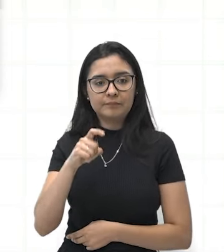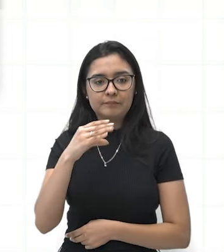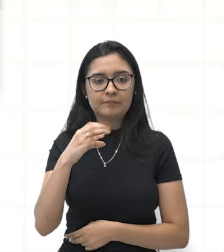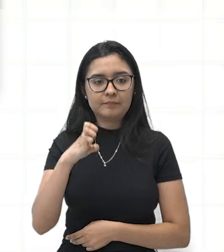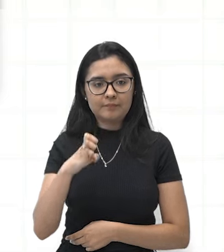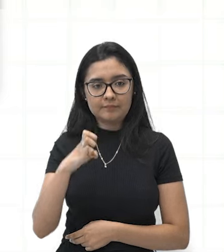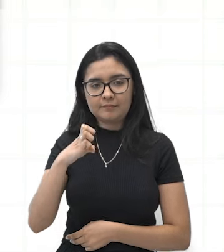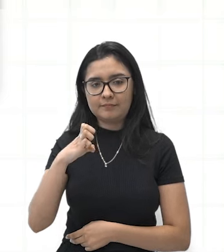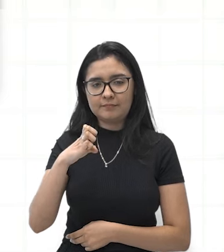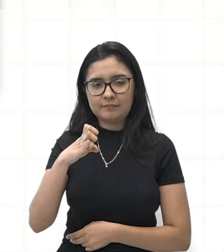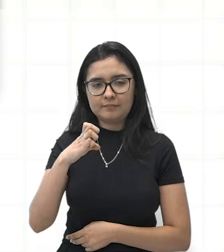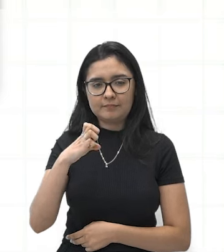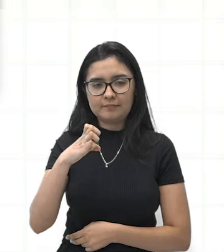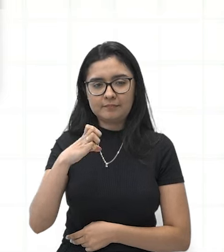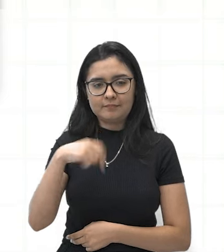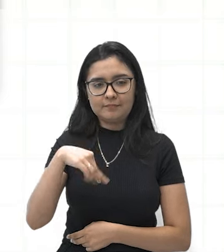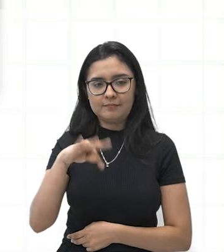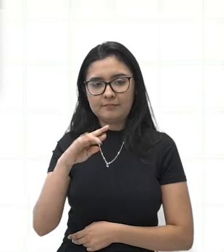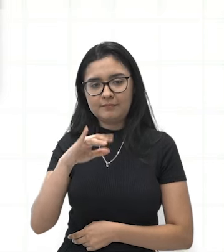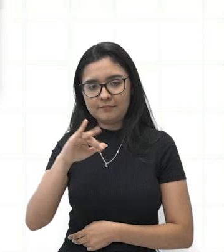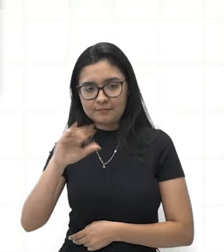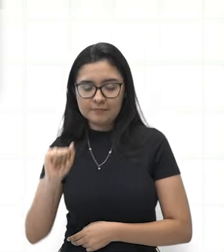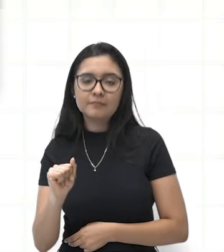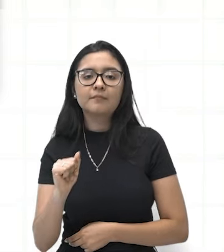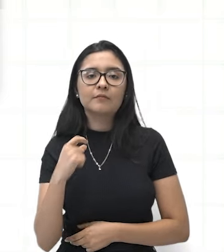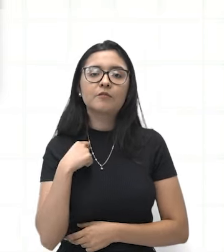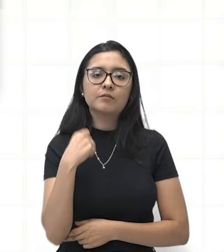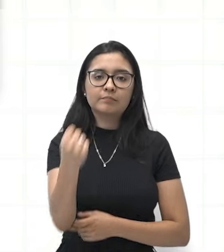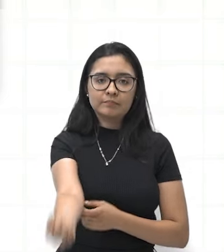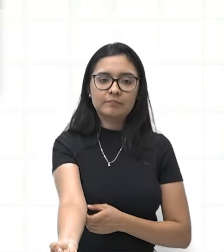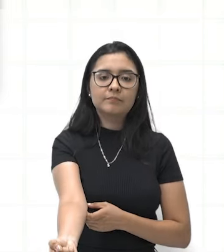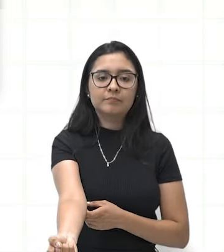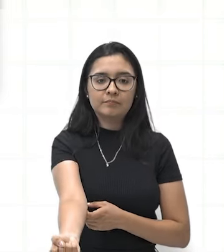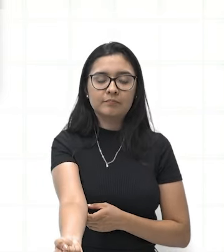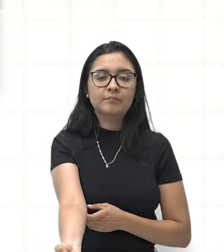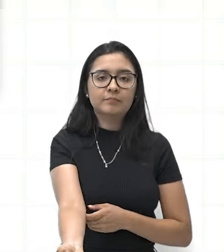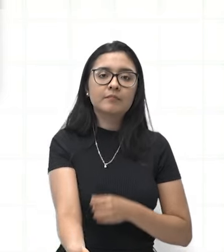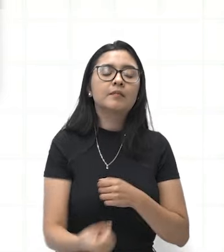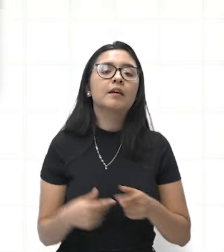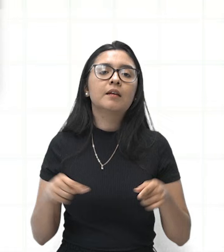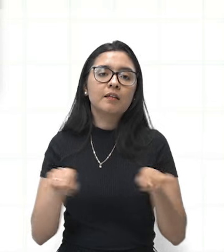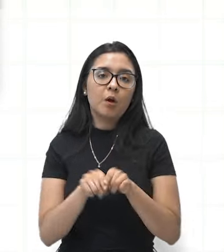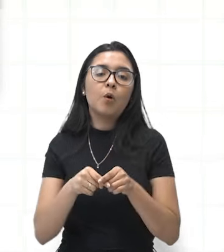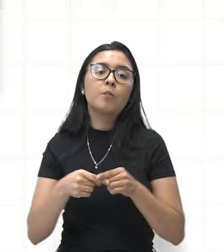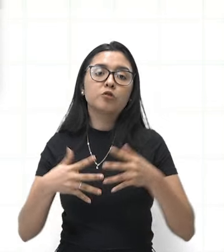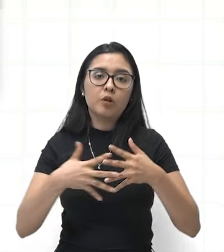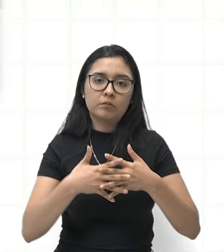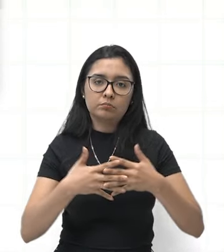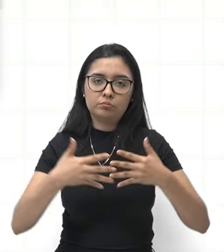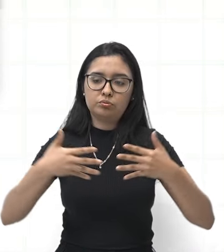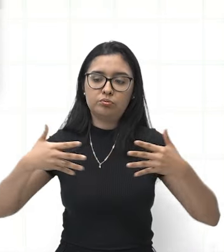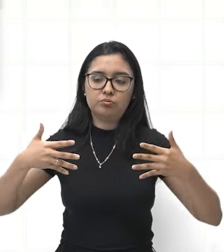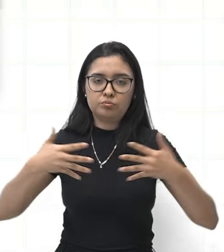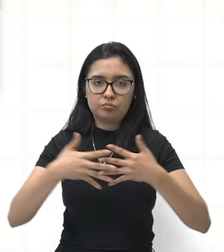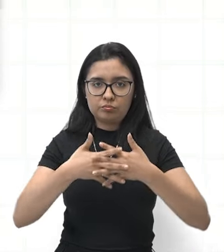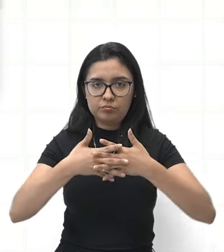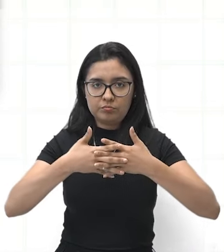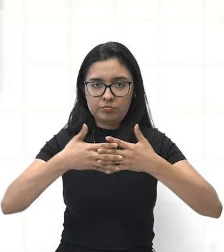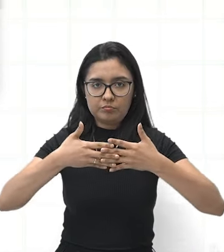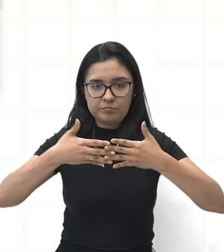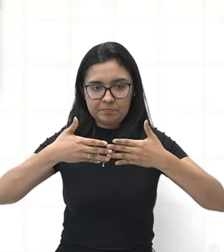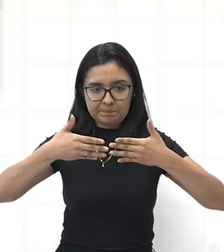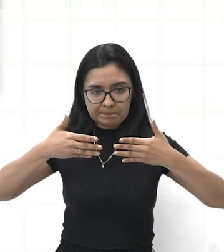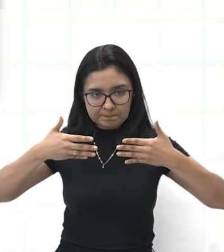força enquanto se alonga. Quando você distende esse músculo, fazendo força para segurar um objeto.